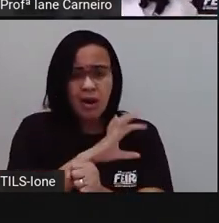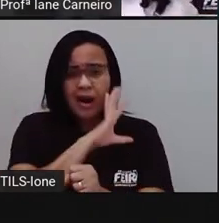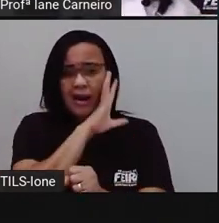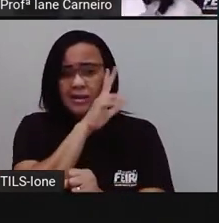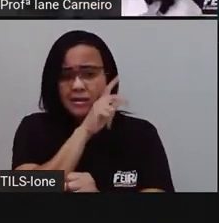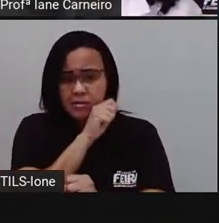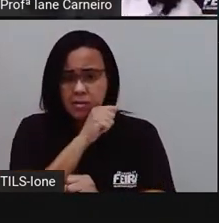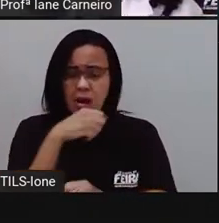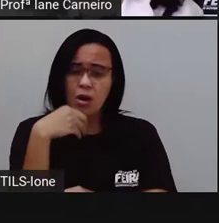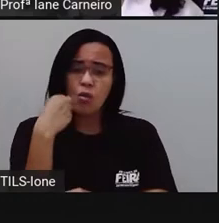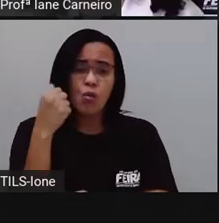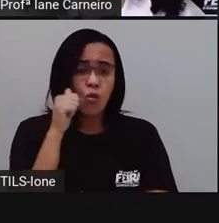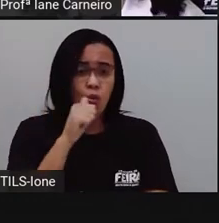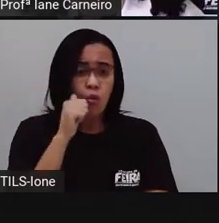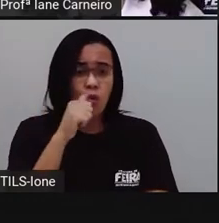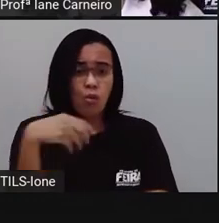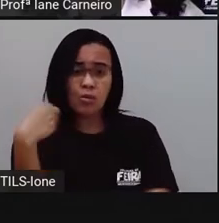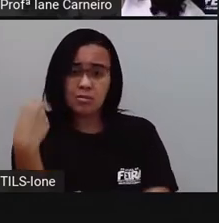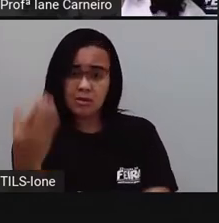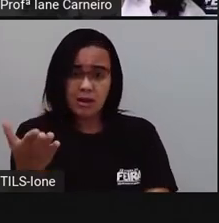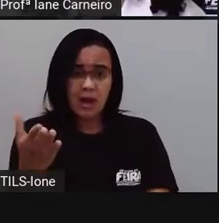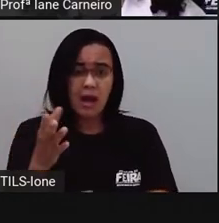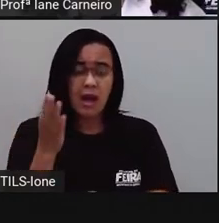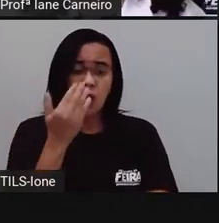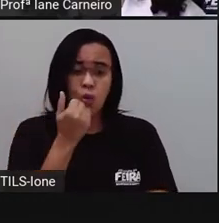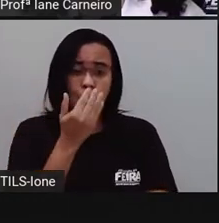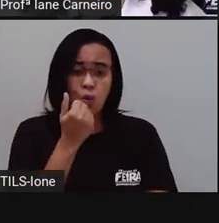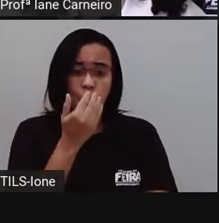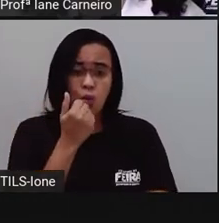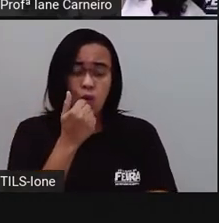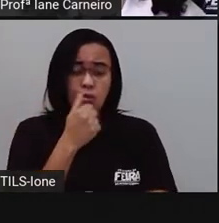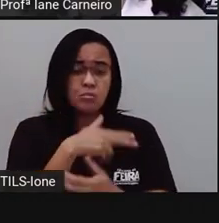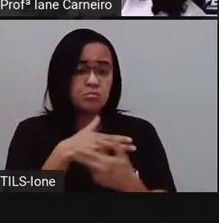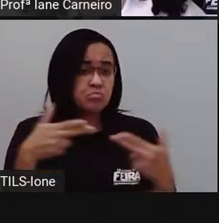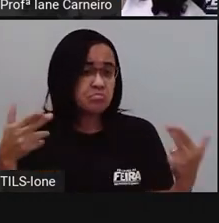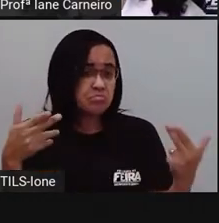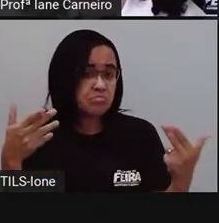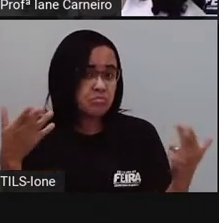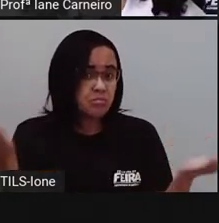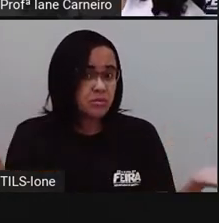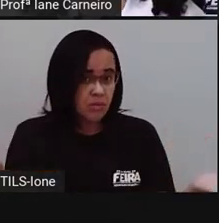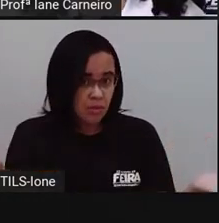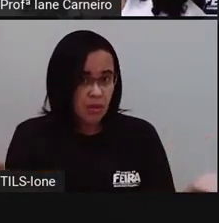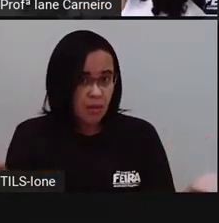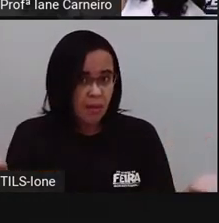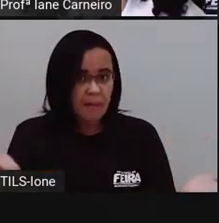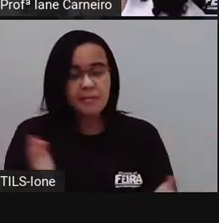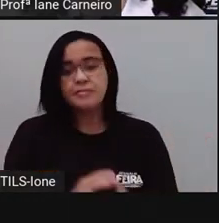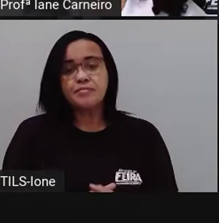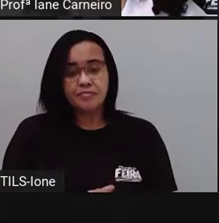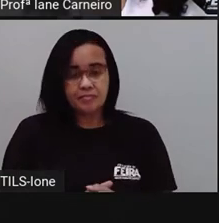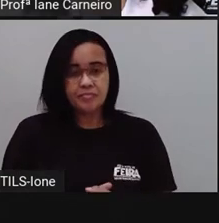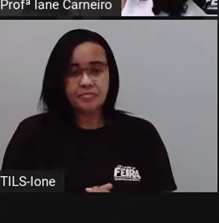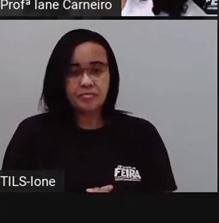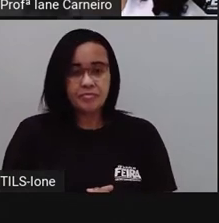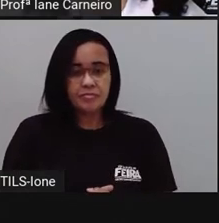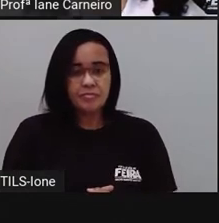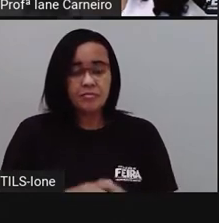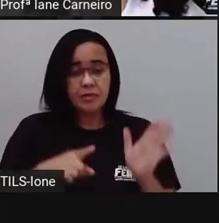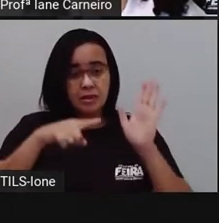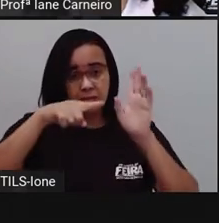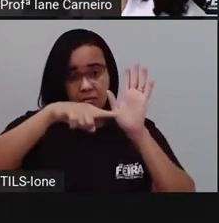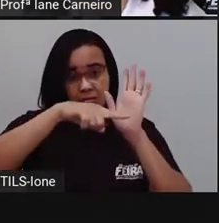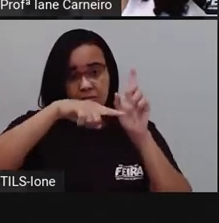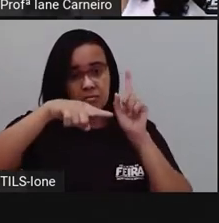total? A gente vai fazer uma conta de adição, né? Nós vamos somar as quantidades,